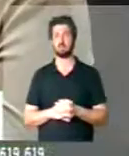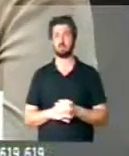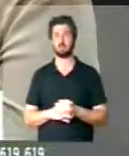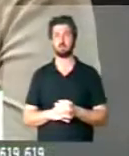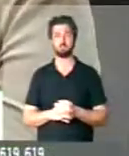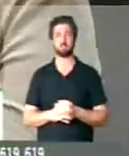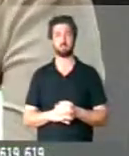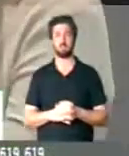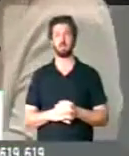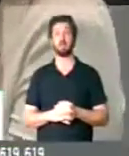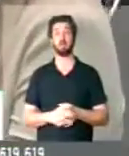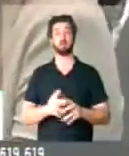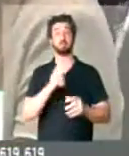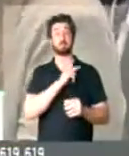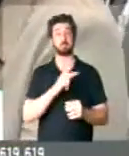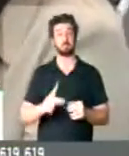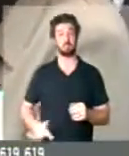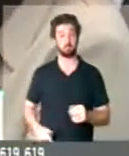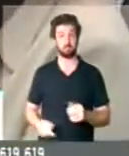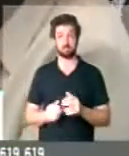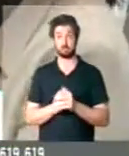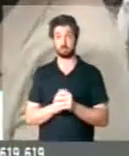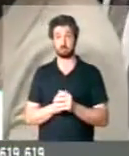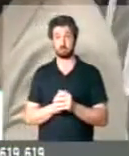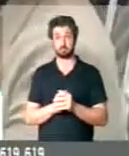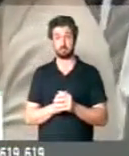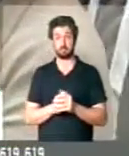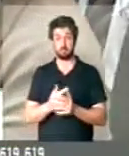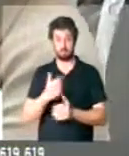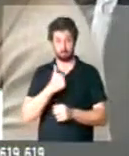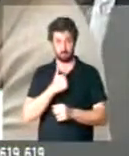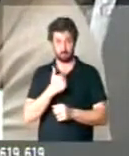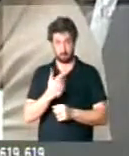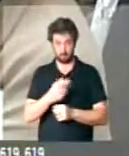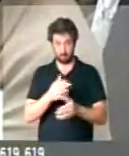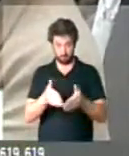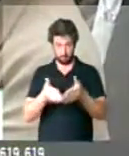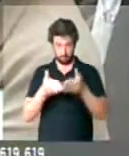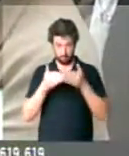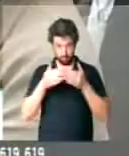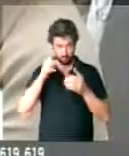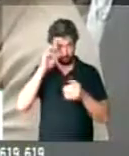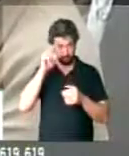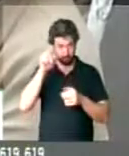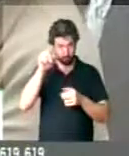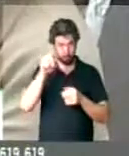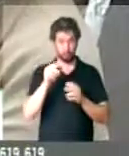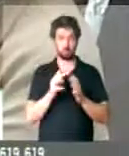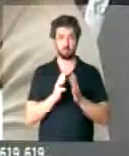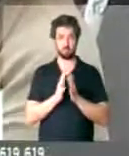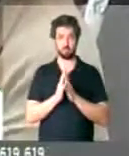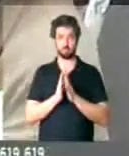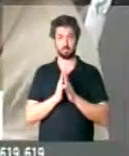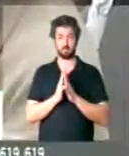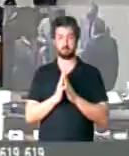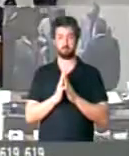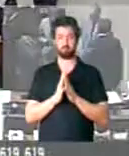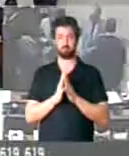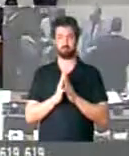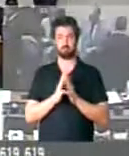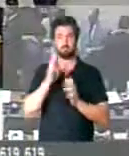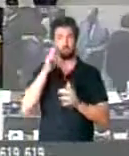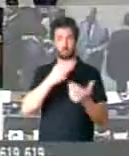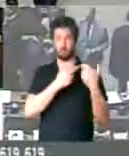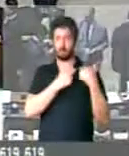favor. Senhor Presidente, o que eu gostaria de pedir a Vossa Excelência... Vossa Excelência